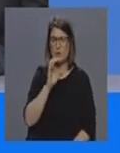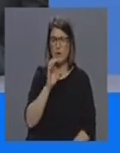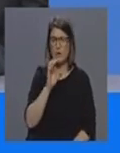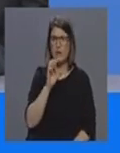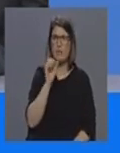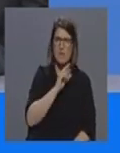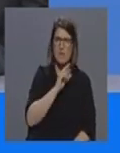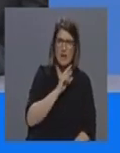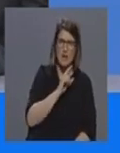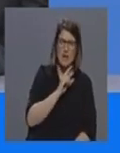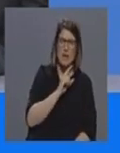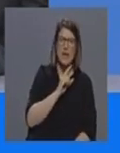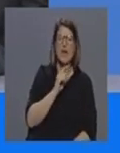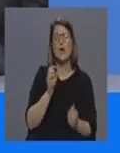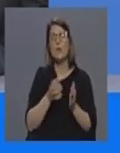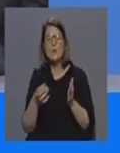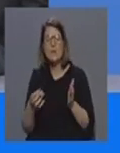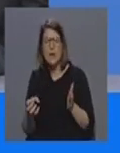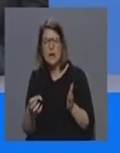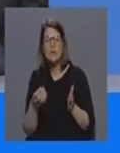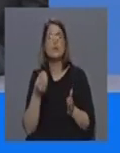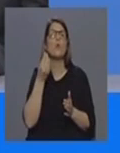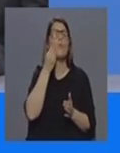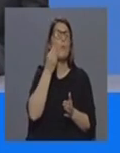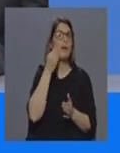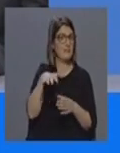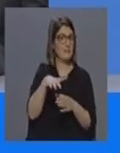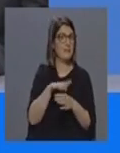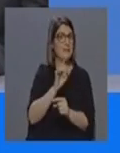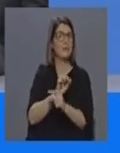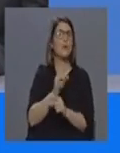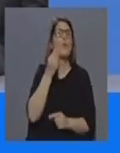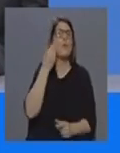possível é complicado como é que funciona nessa situação